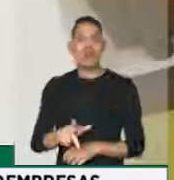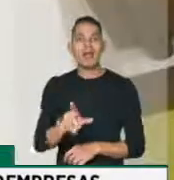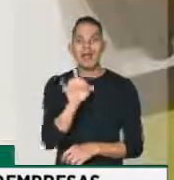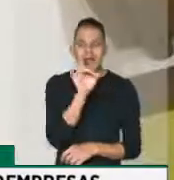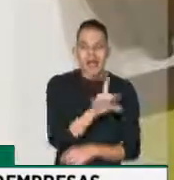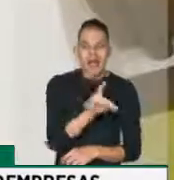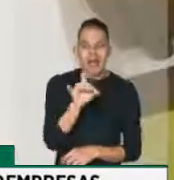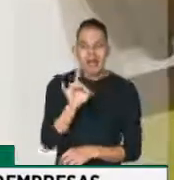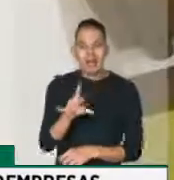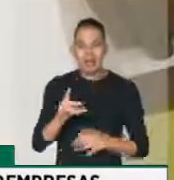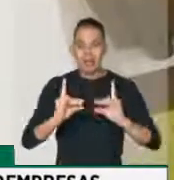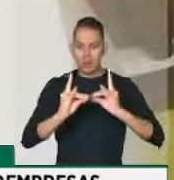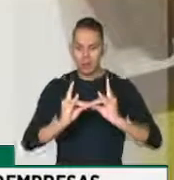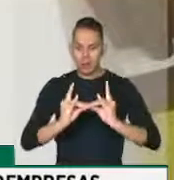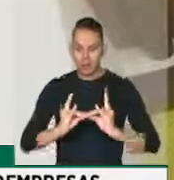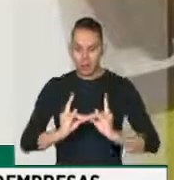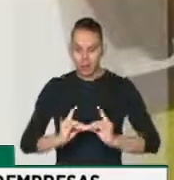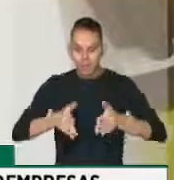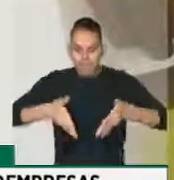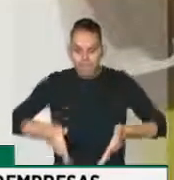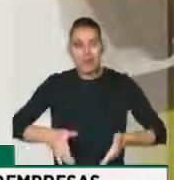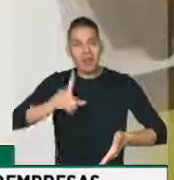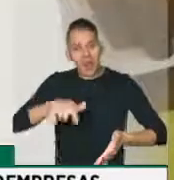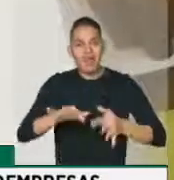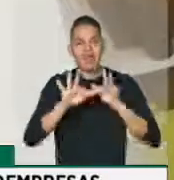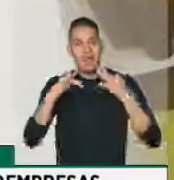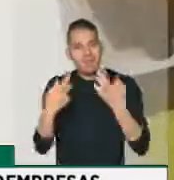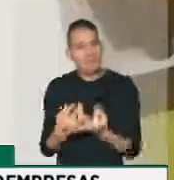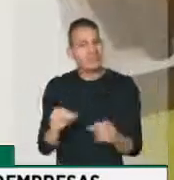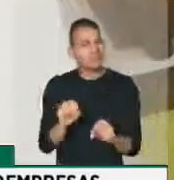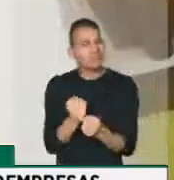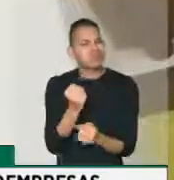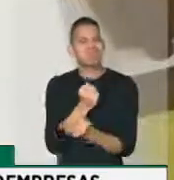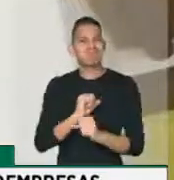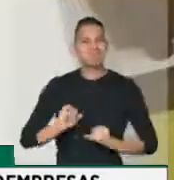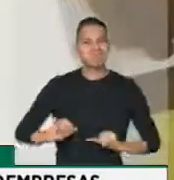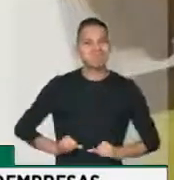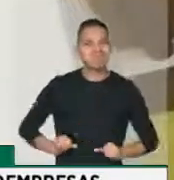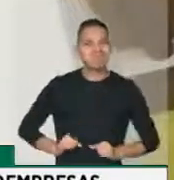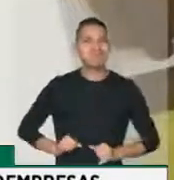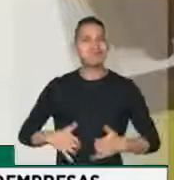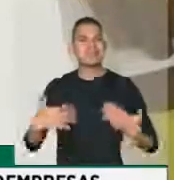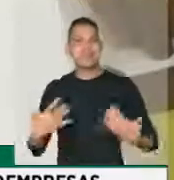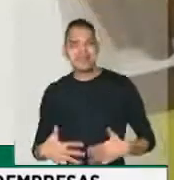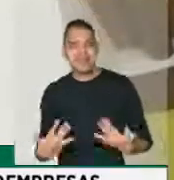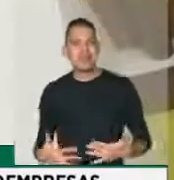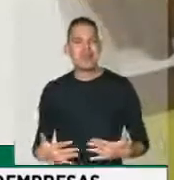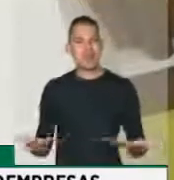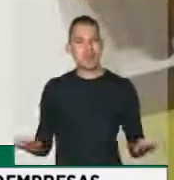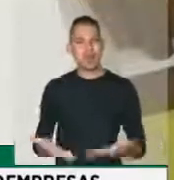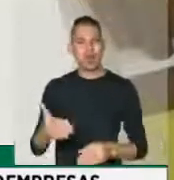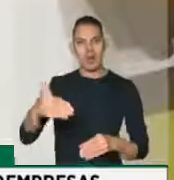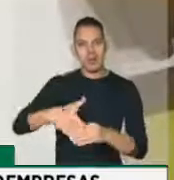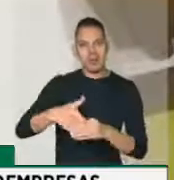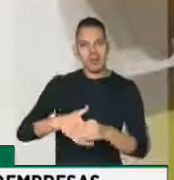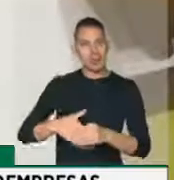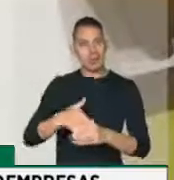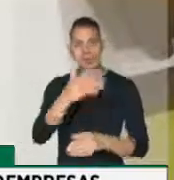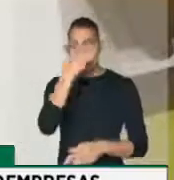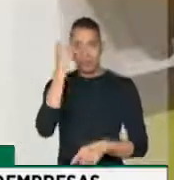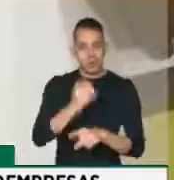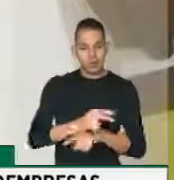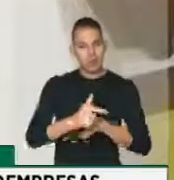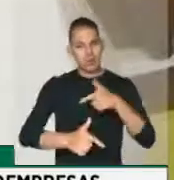daquele caixão enterrado naquela cova rasa é uma família que está destruída. Então, nesse momento, votar para que as pessoas não percam o emprego,